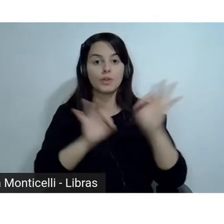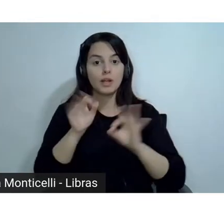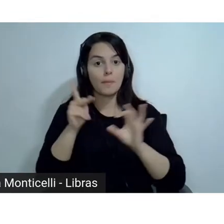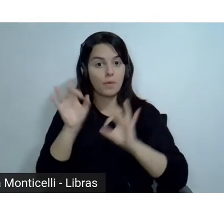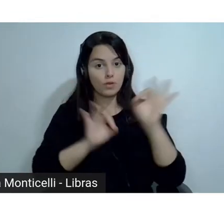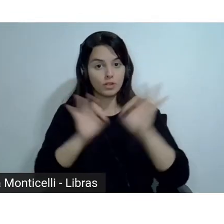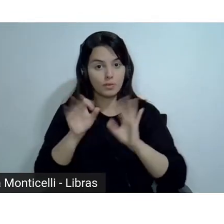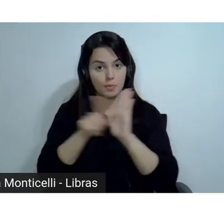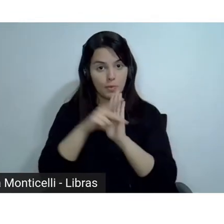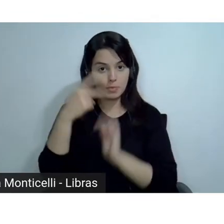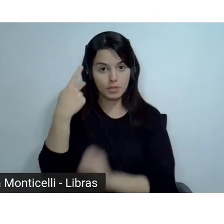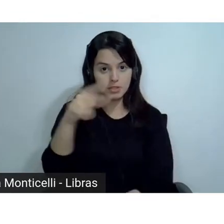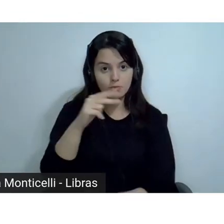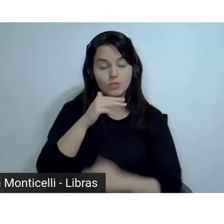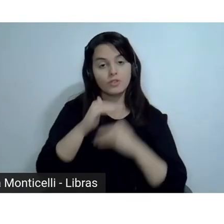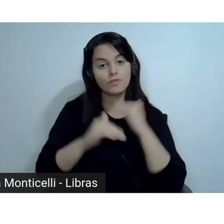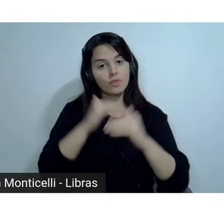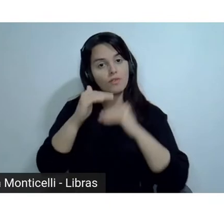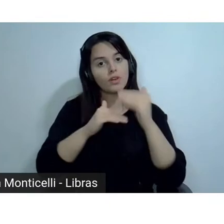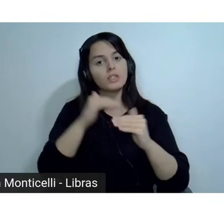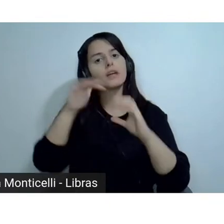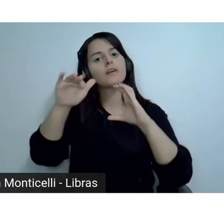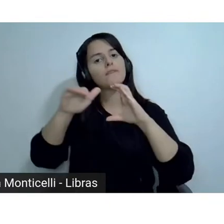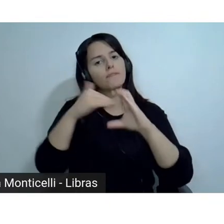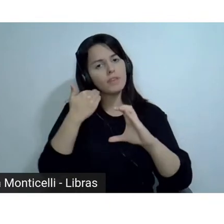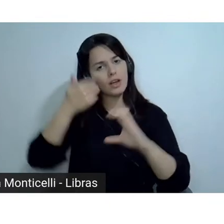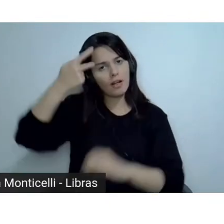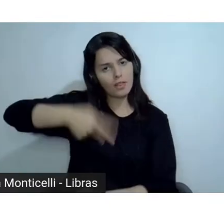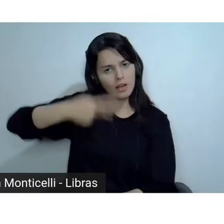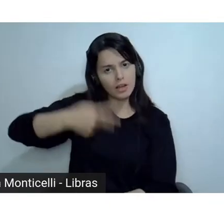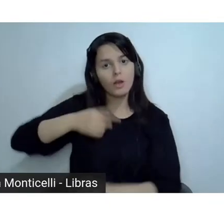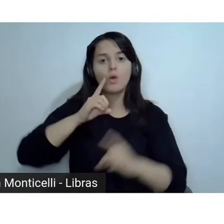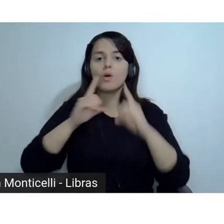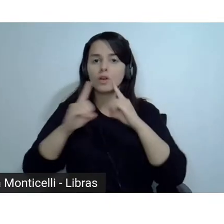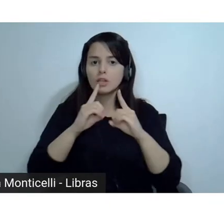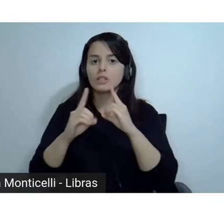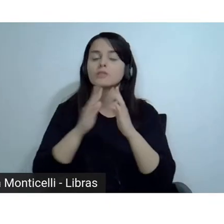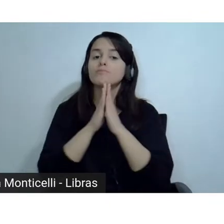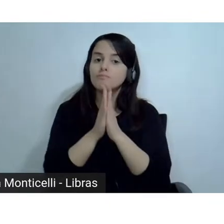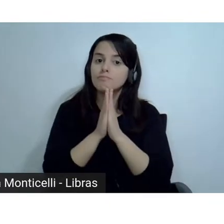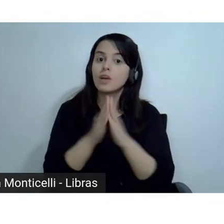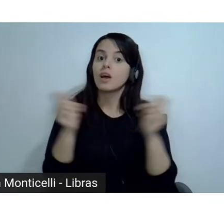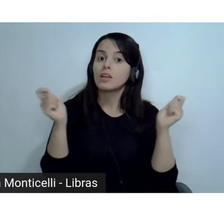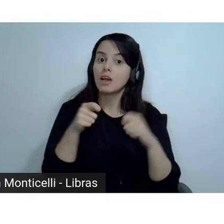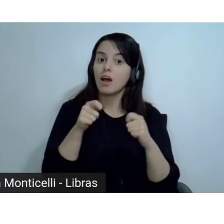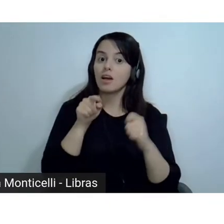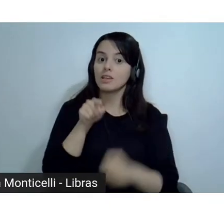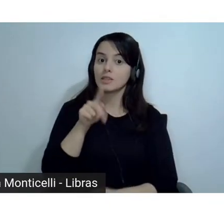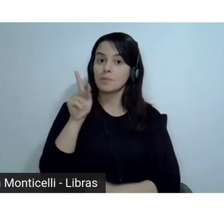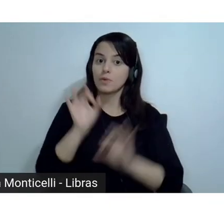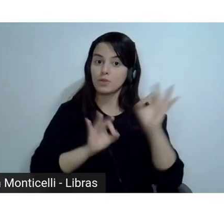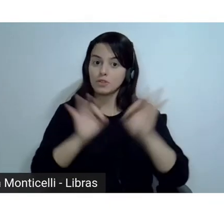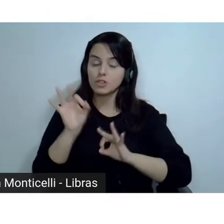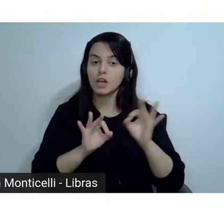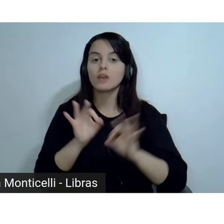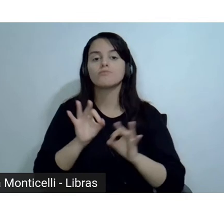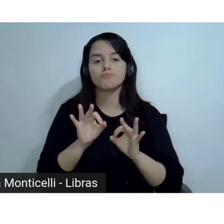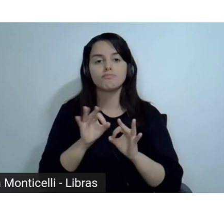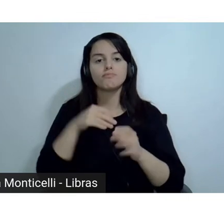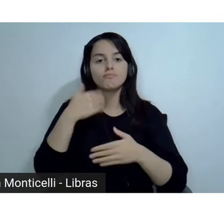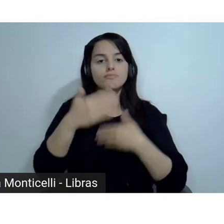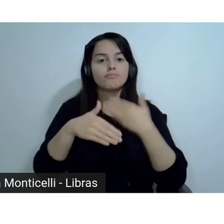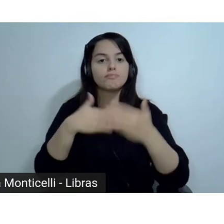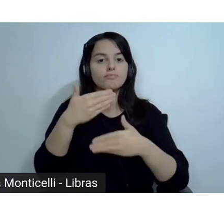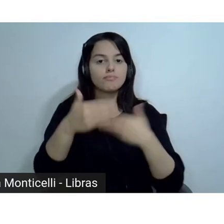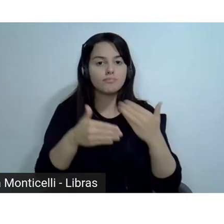enviem para nós. Enviem para cá, para a coordenação, porque a partir deles, então, será organizado, como a gente